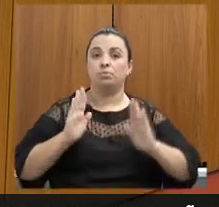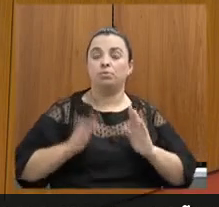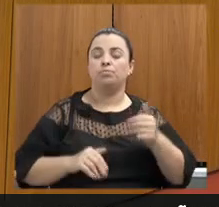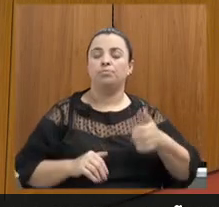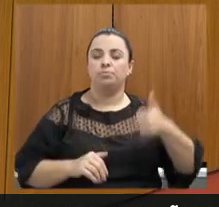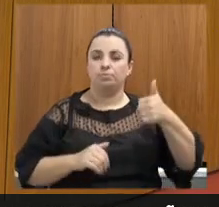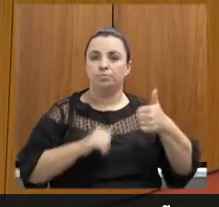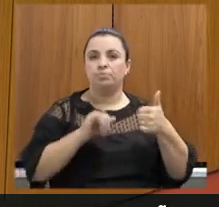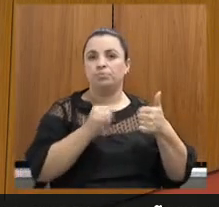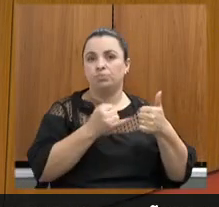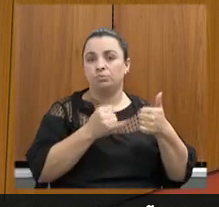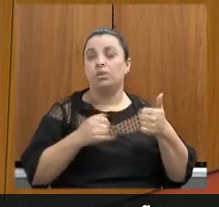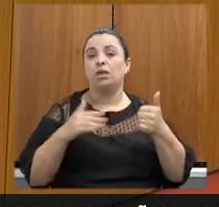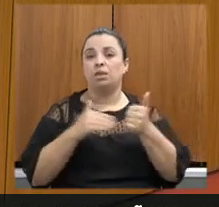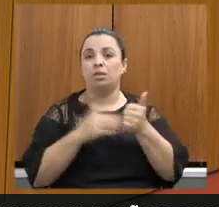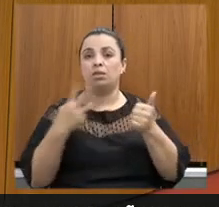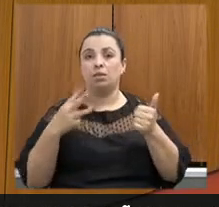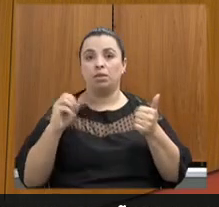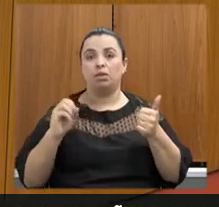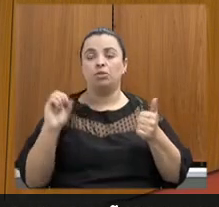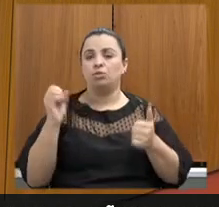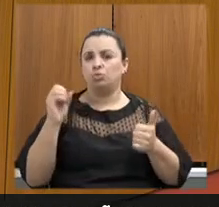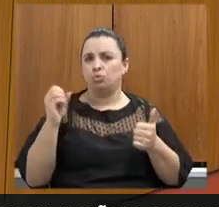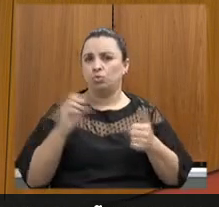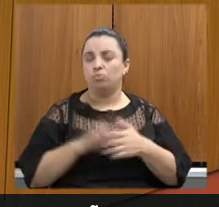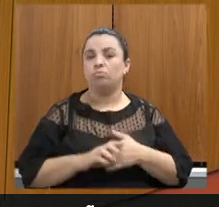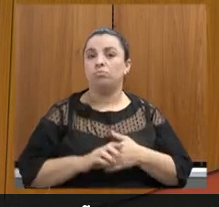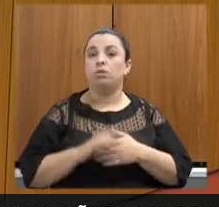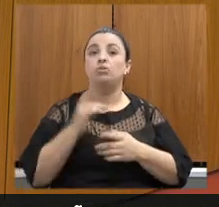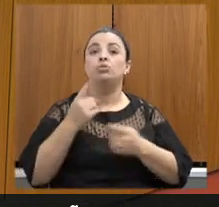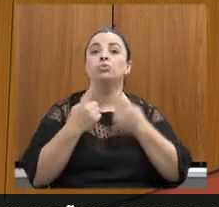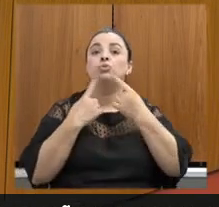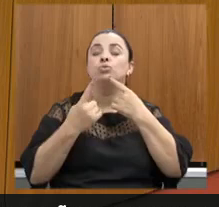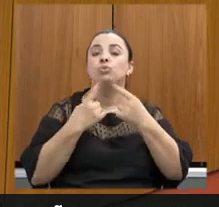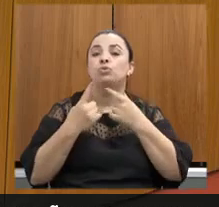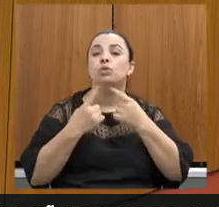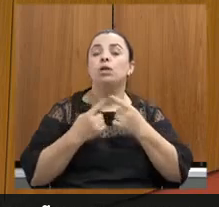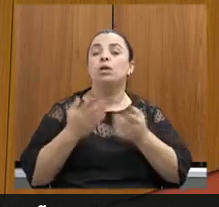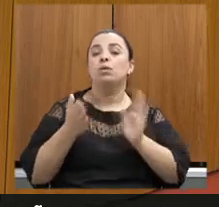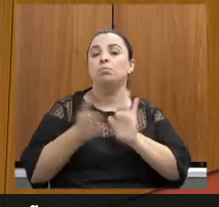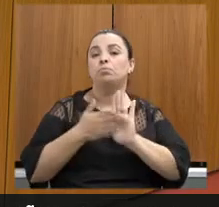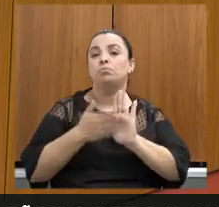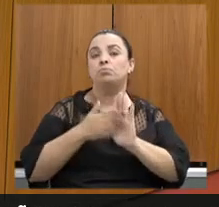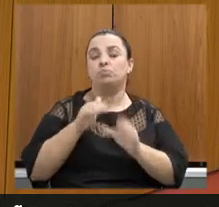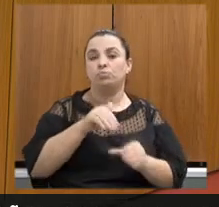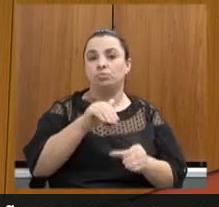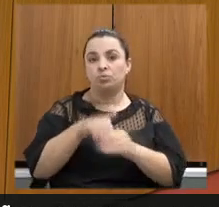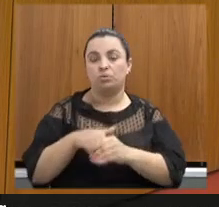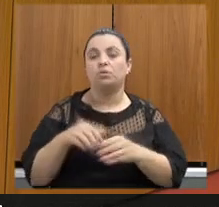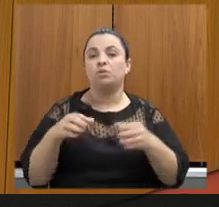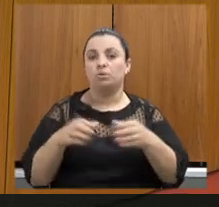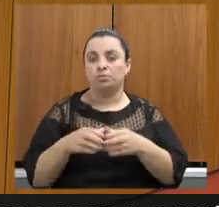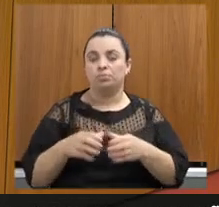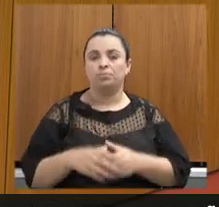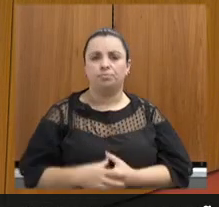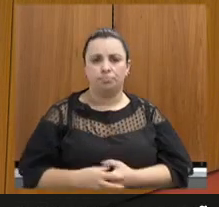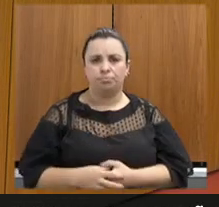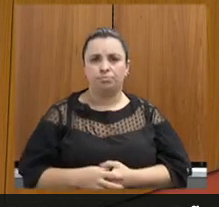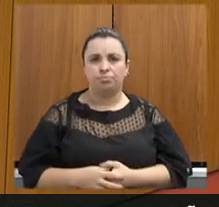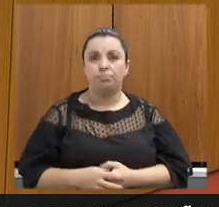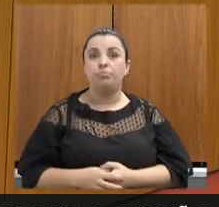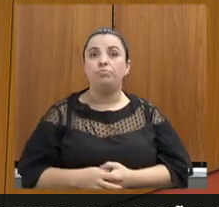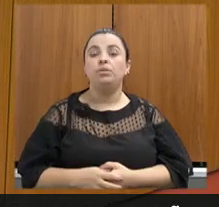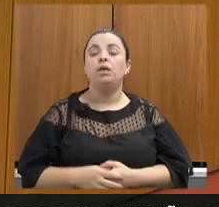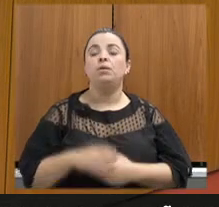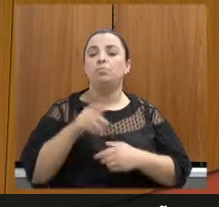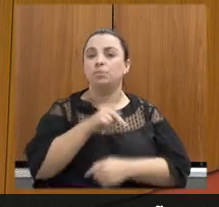30 de outubro, e a discutir e votar proposições da comissão. A presidência, tendo em vista a legislação em